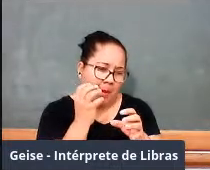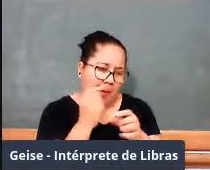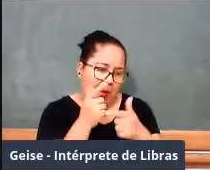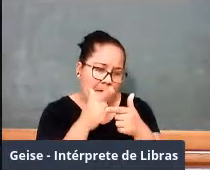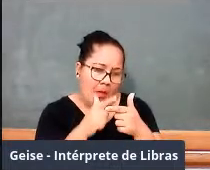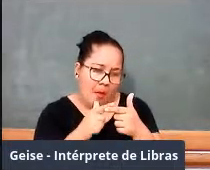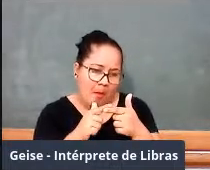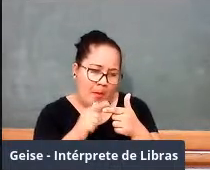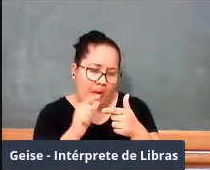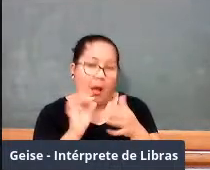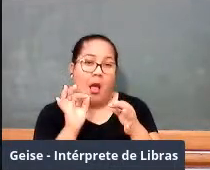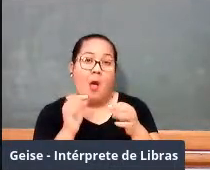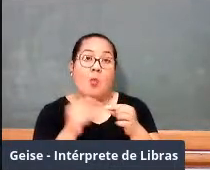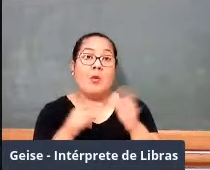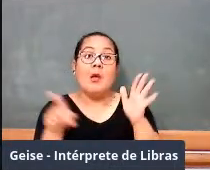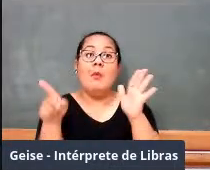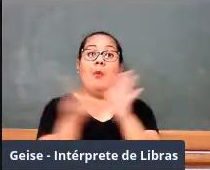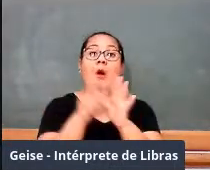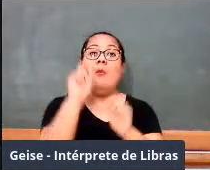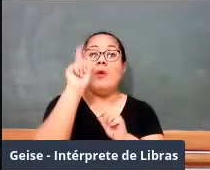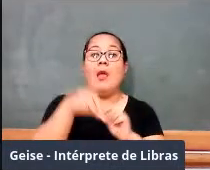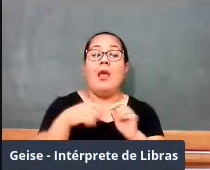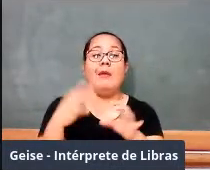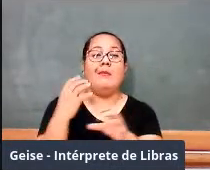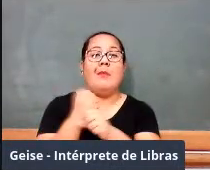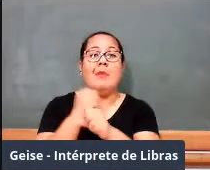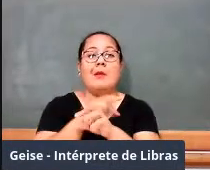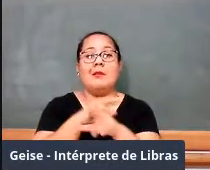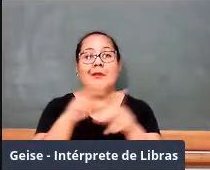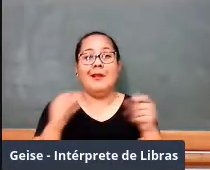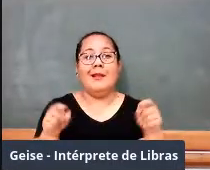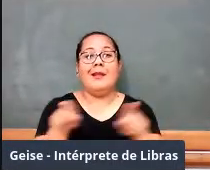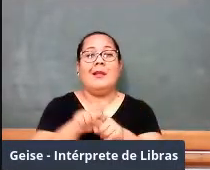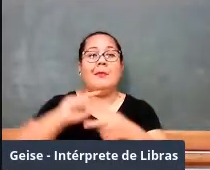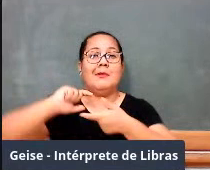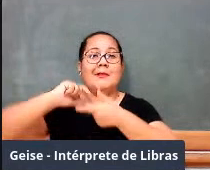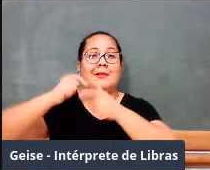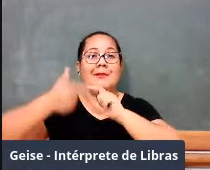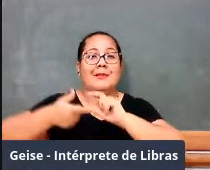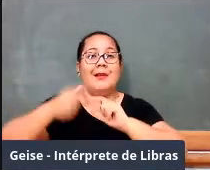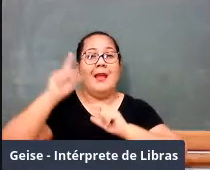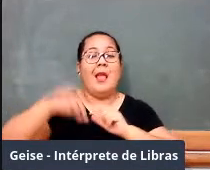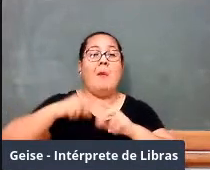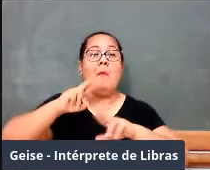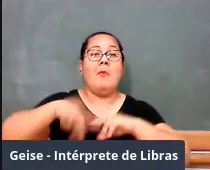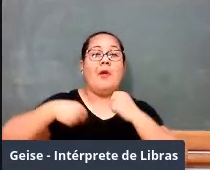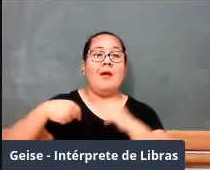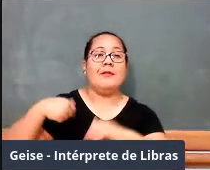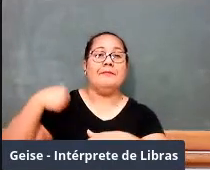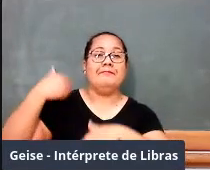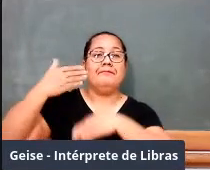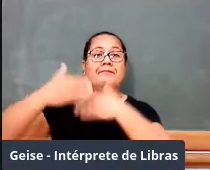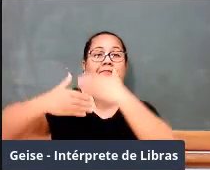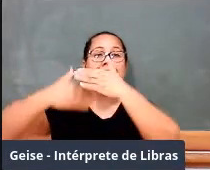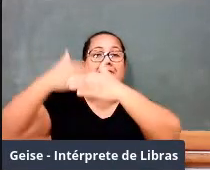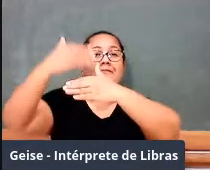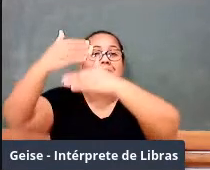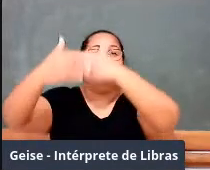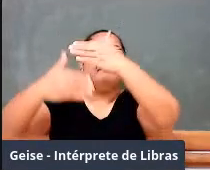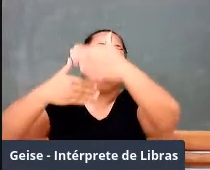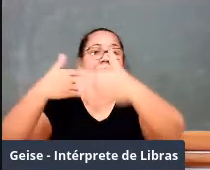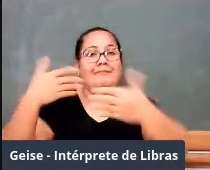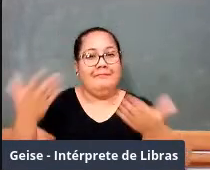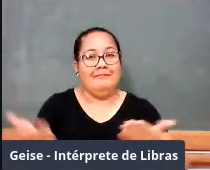engoliu a aritmética e que engoliu a geometria também por força do período que vem em seguida, que nós vamos falar agora, né?